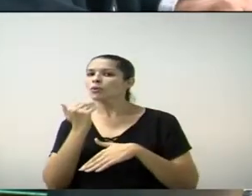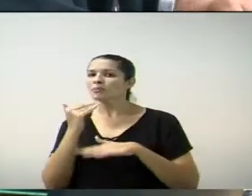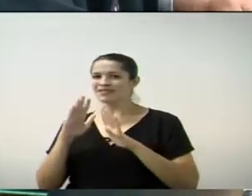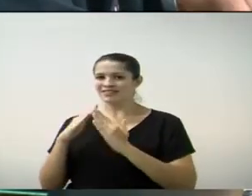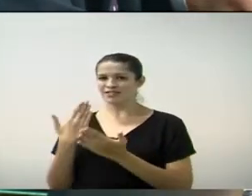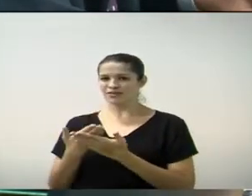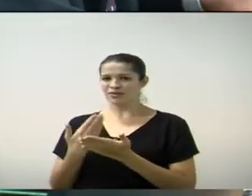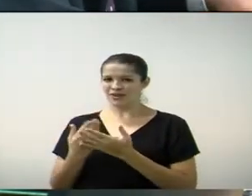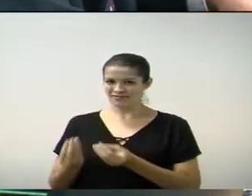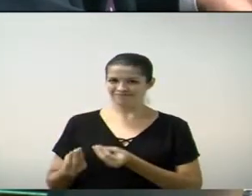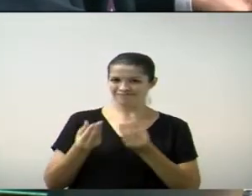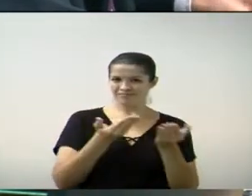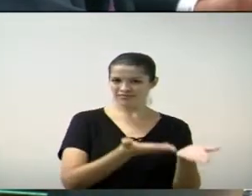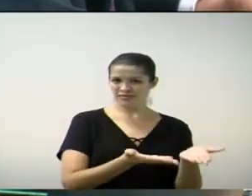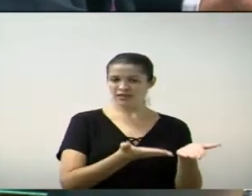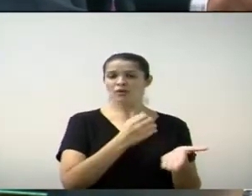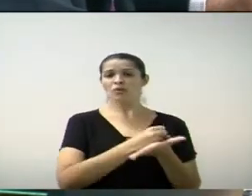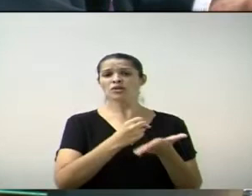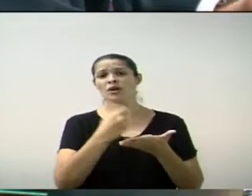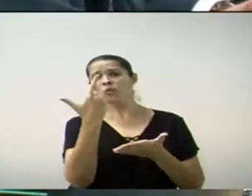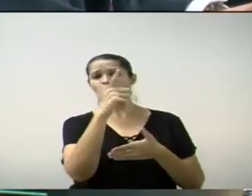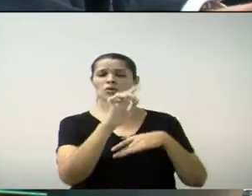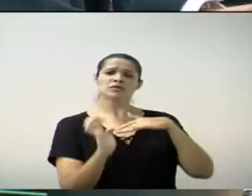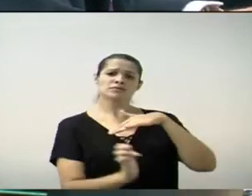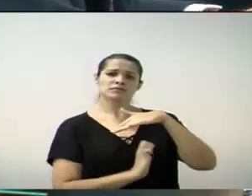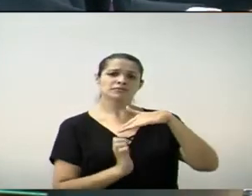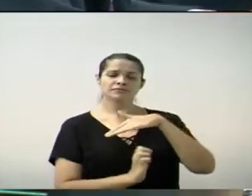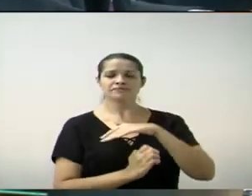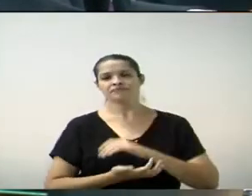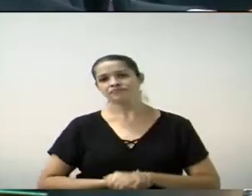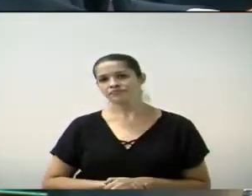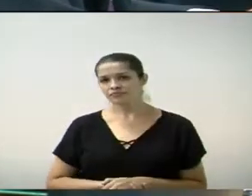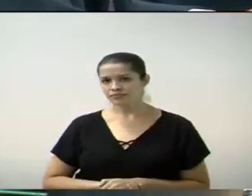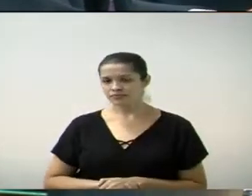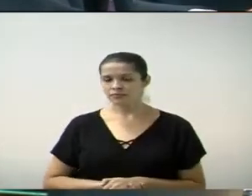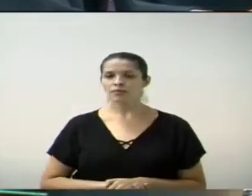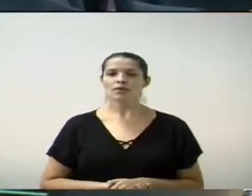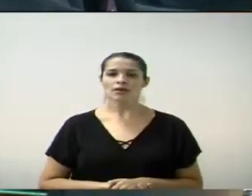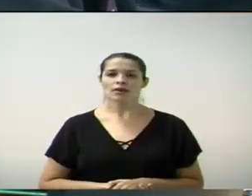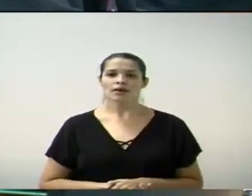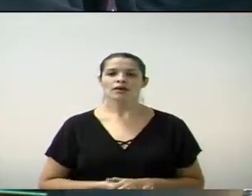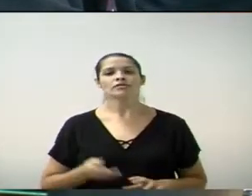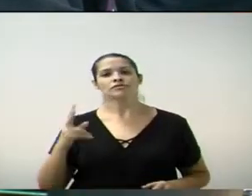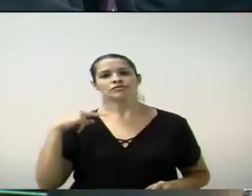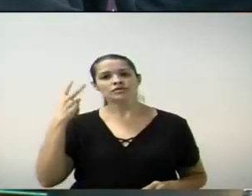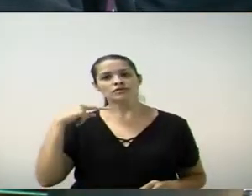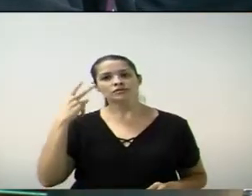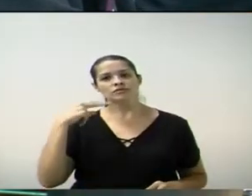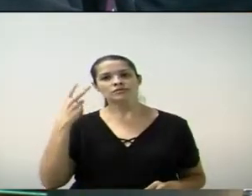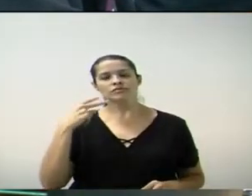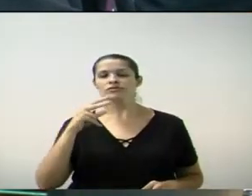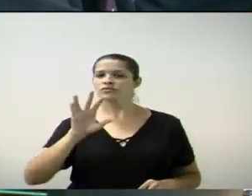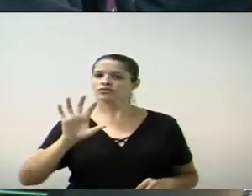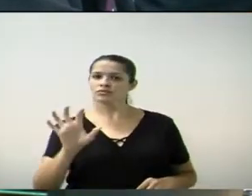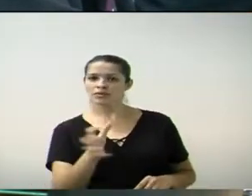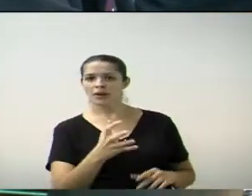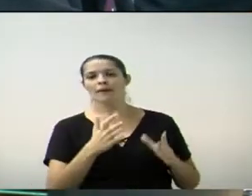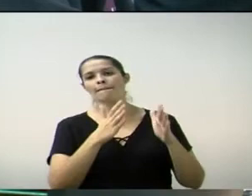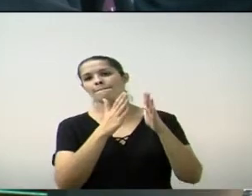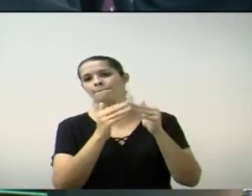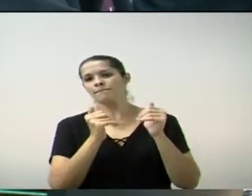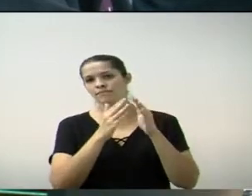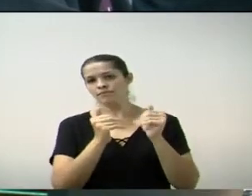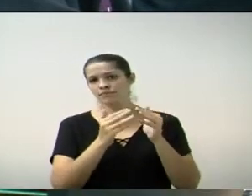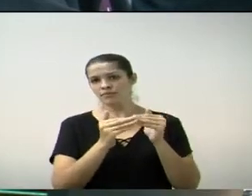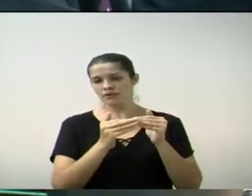fornecimento de uniformes e escolar da rede municipal de ensino. Número 112, do vereador Tigo Ila Paz, requerendo informações